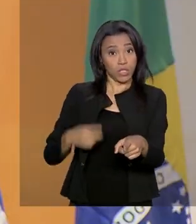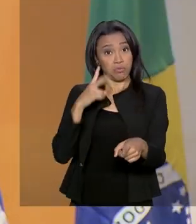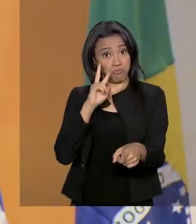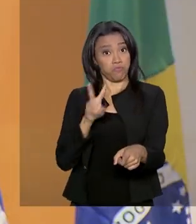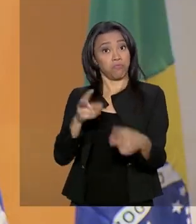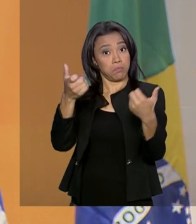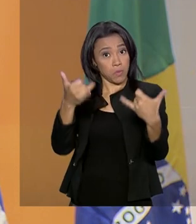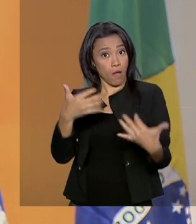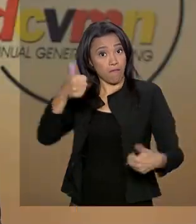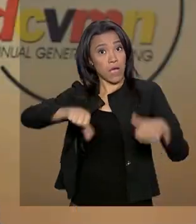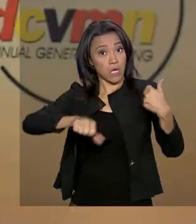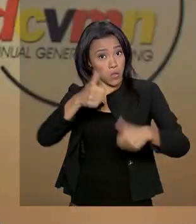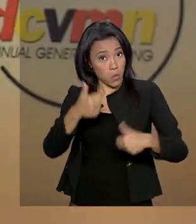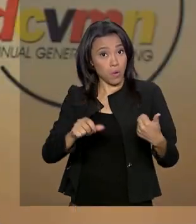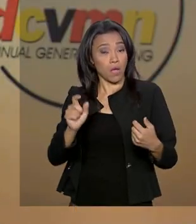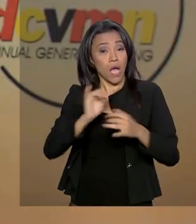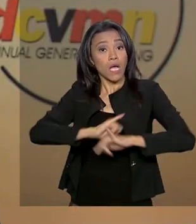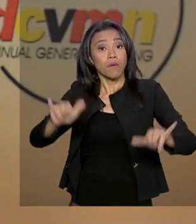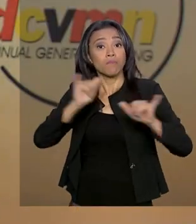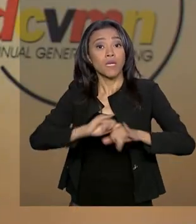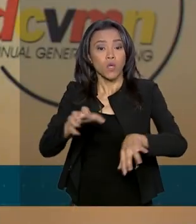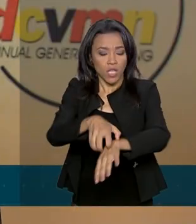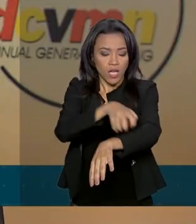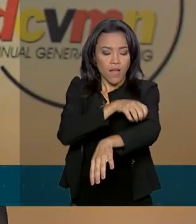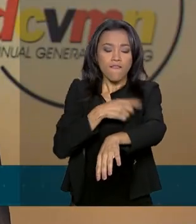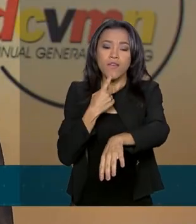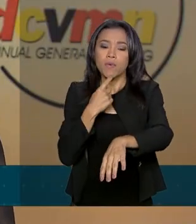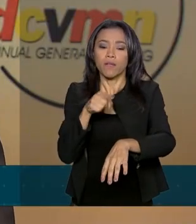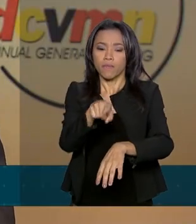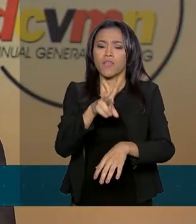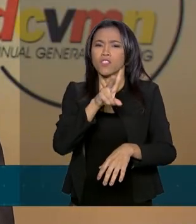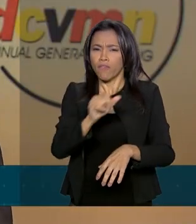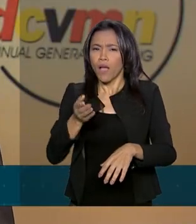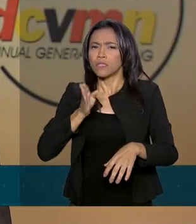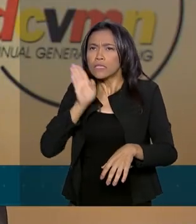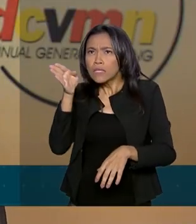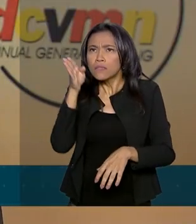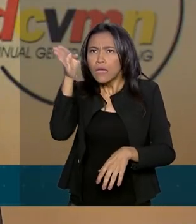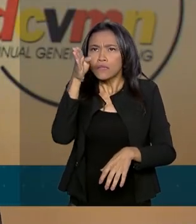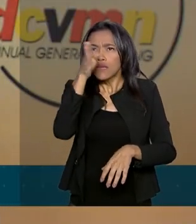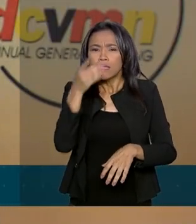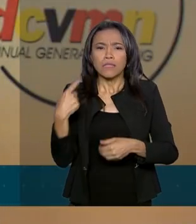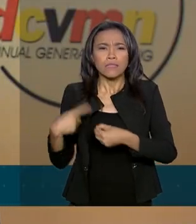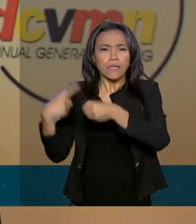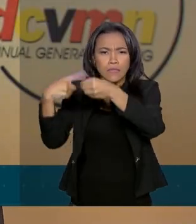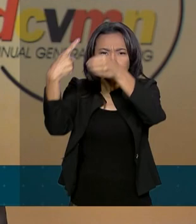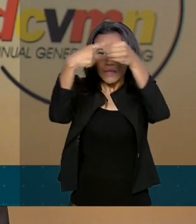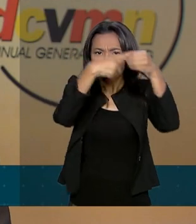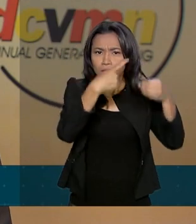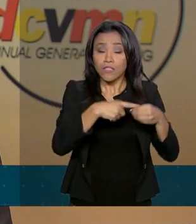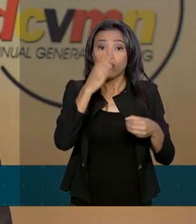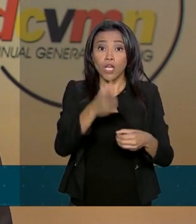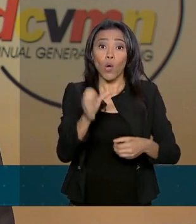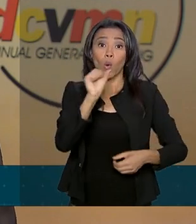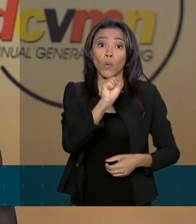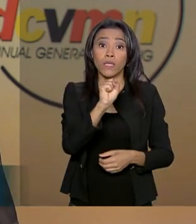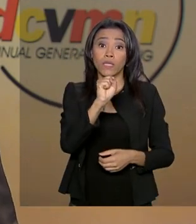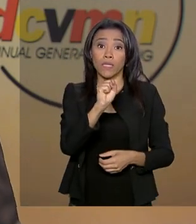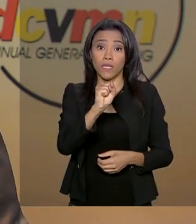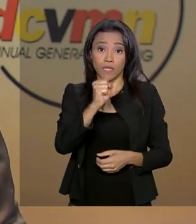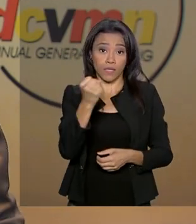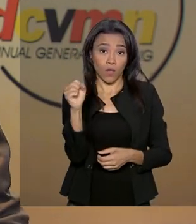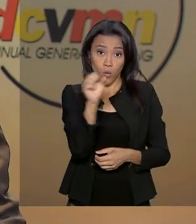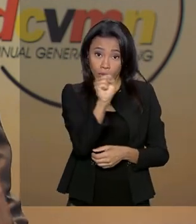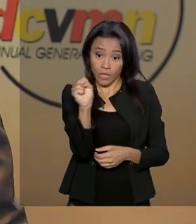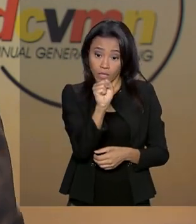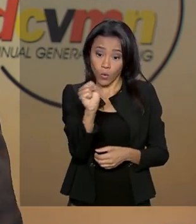nacional contra o sarampo. Agora a gente vai abrir cidade por cidade, mas nós já estávamos batendo 88% no sábado. Quer dizer,